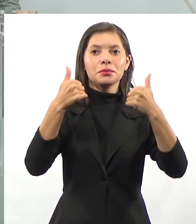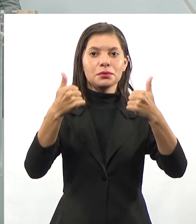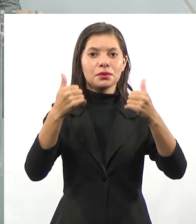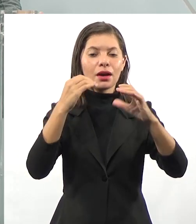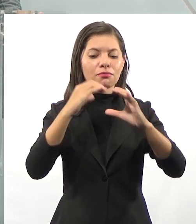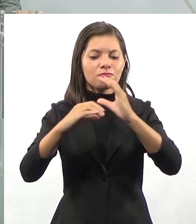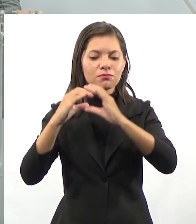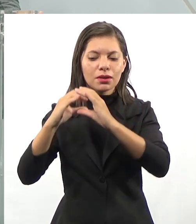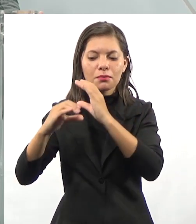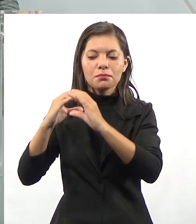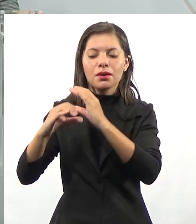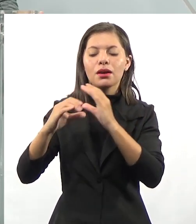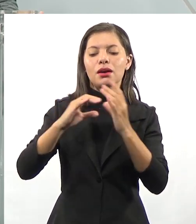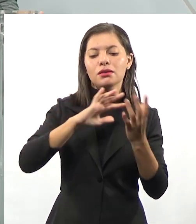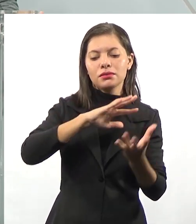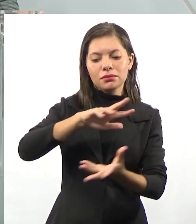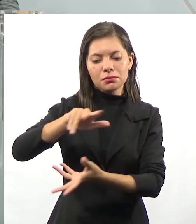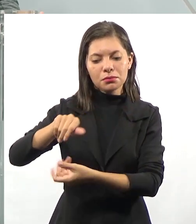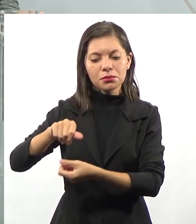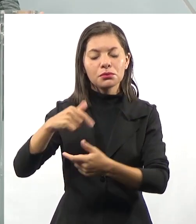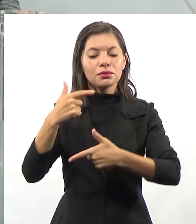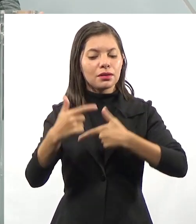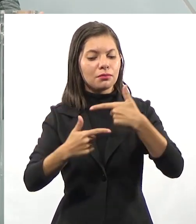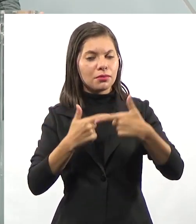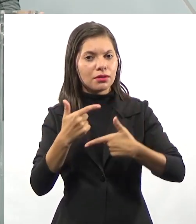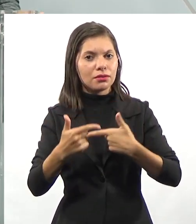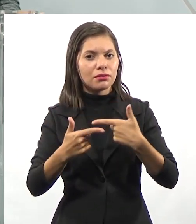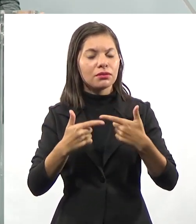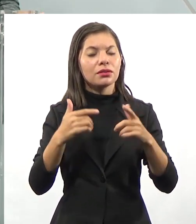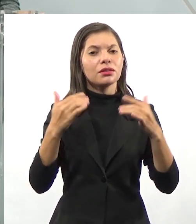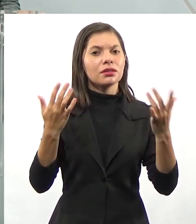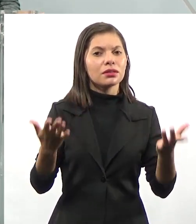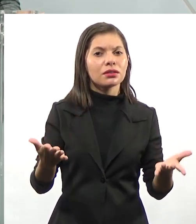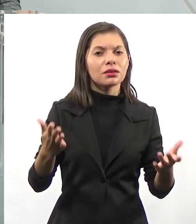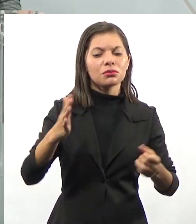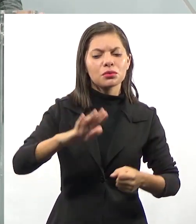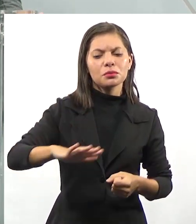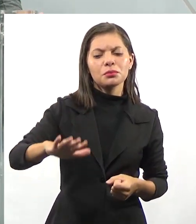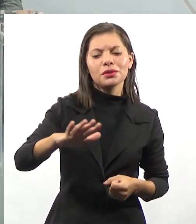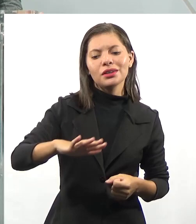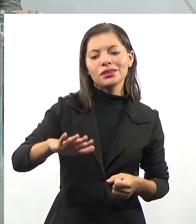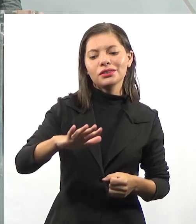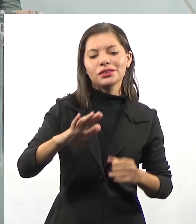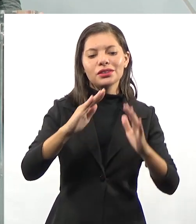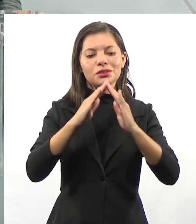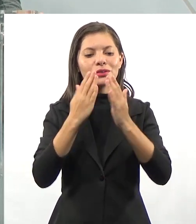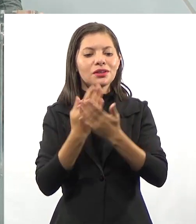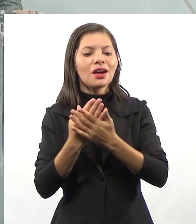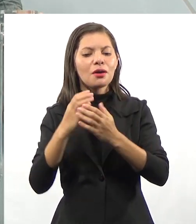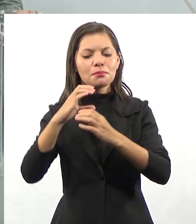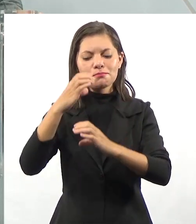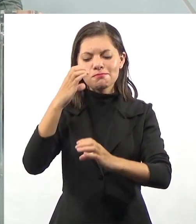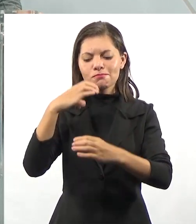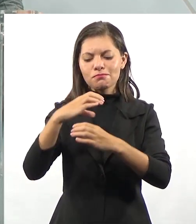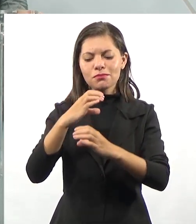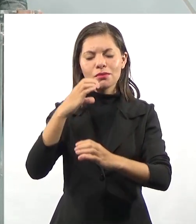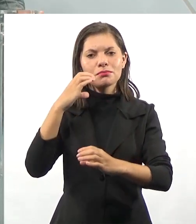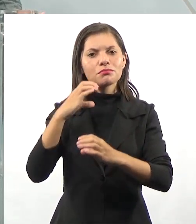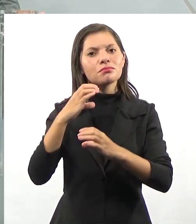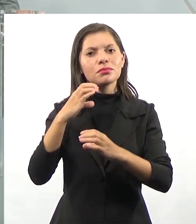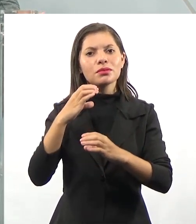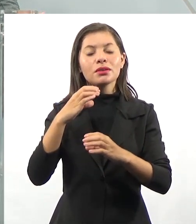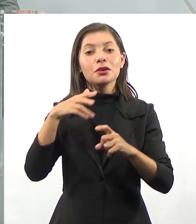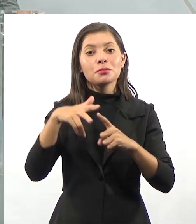a comunicação. Então no ambiente escolar, quando eu trago, por exemplo, um microscópio, eu estou trazendo uma ferramenta